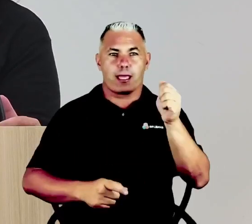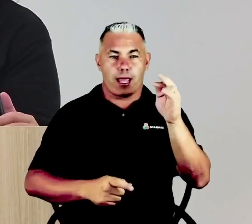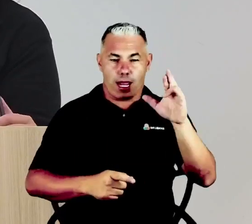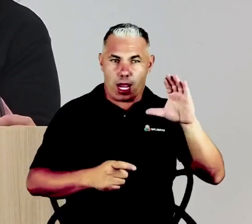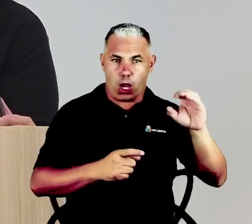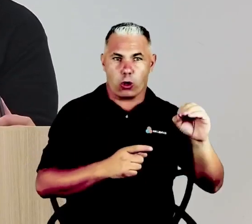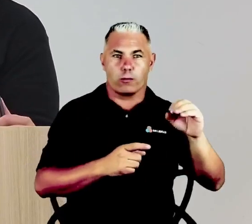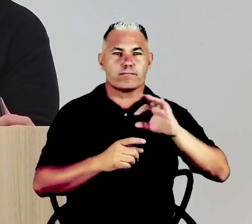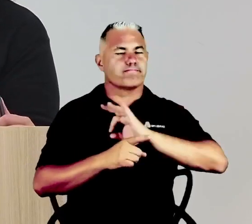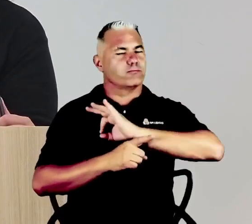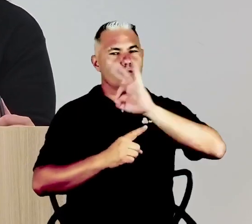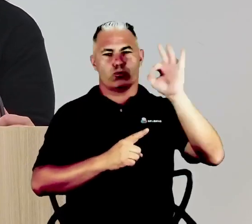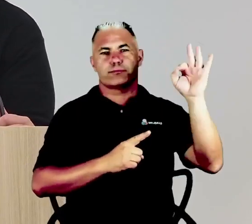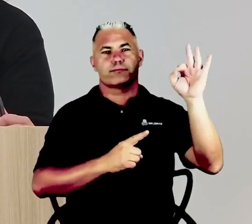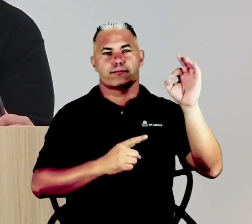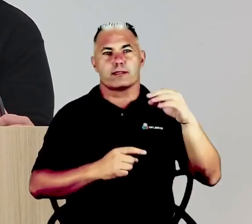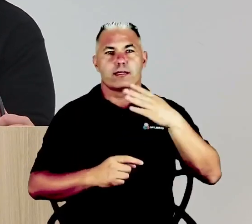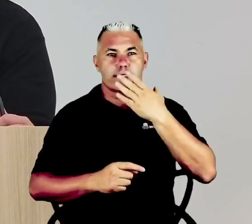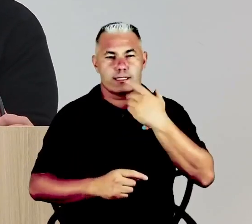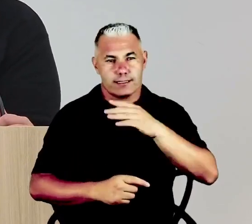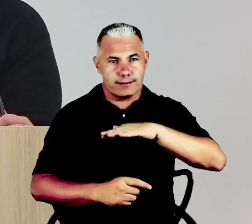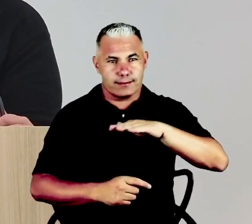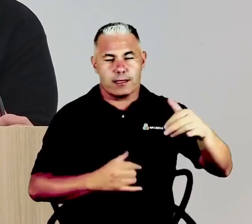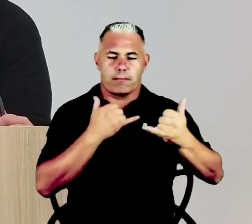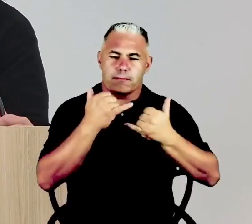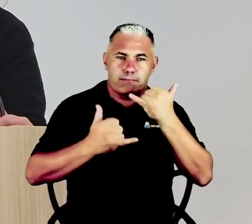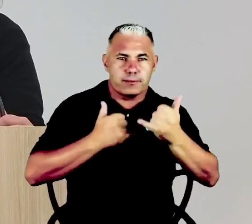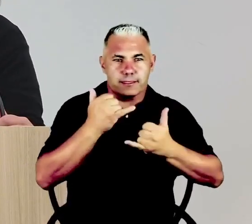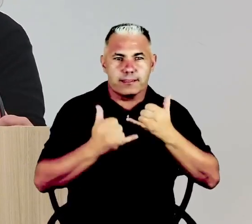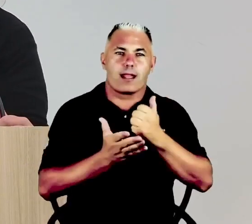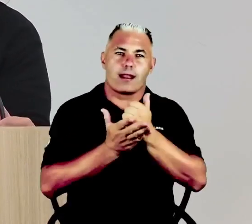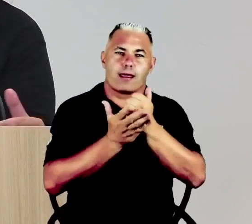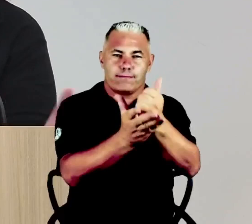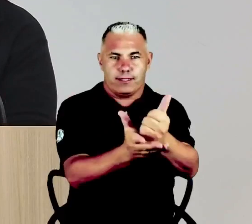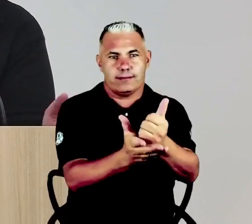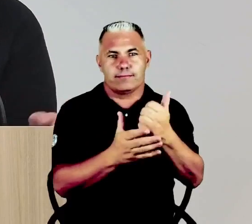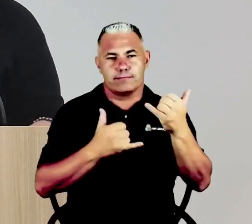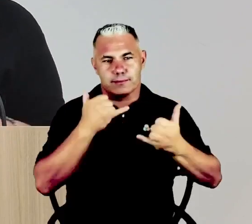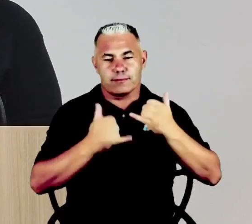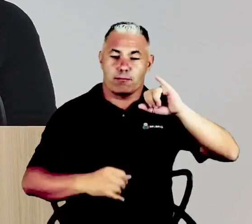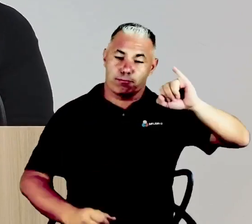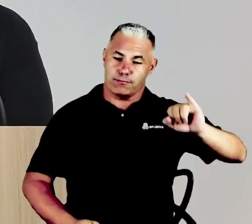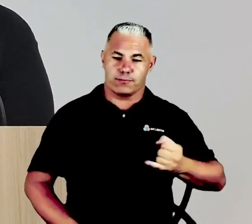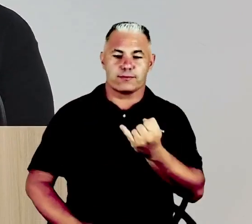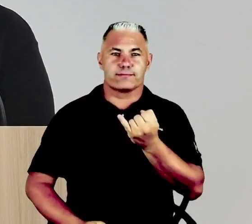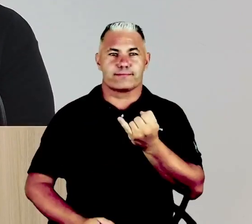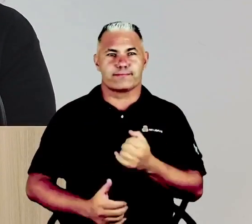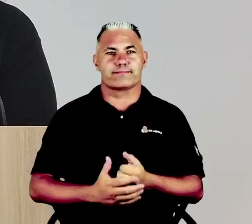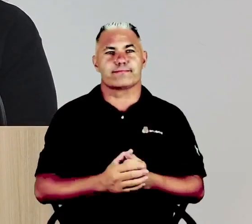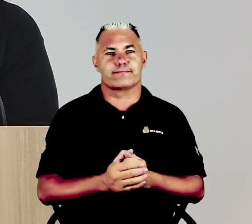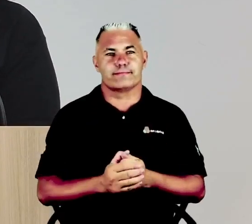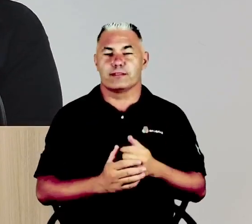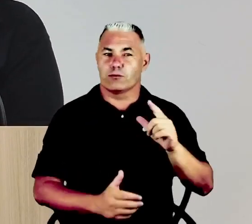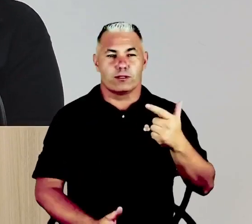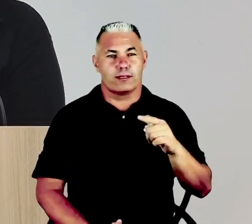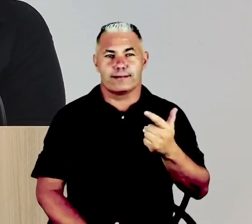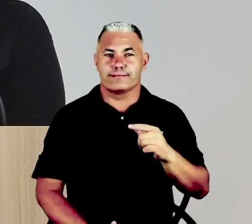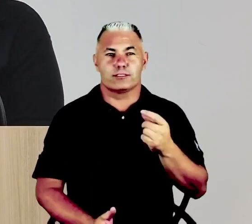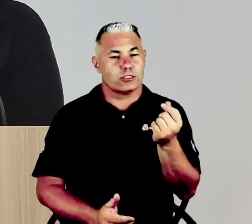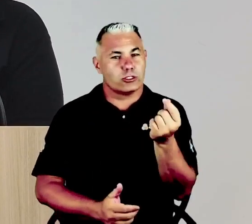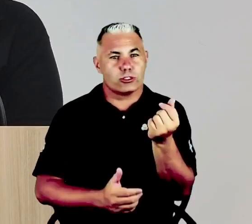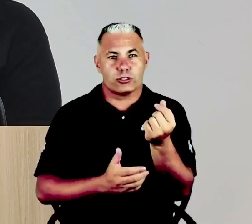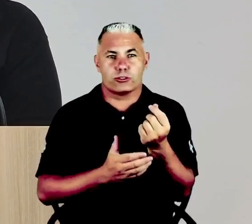da criançada, que não tem onde levar seus filhos, e aproveitar que já é da secretaria, então não tem custo algum. Falei com o